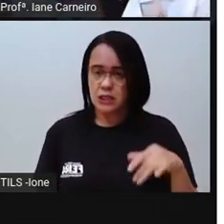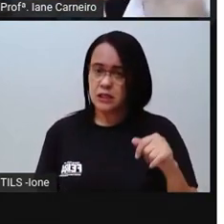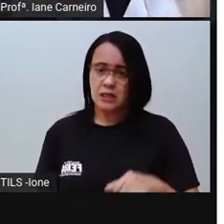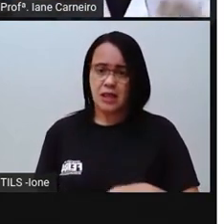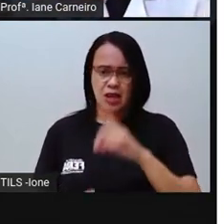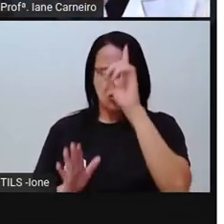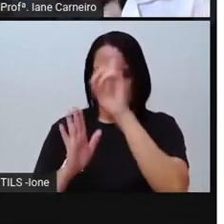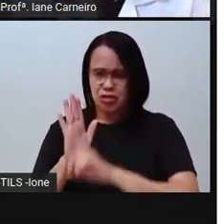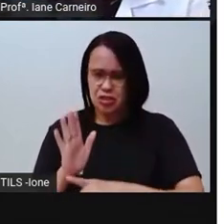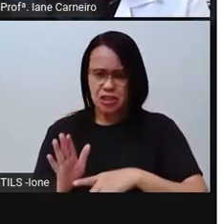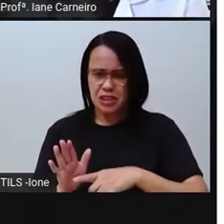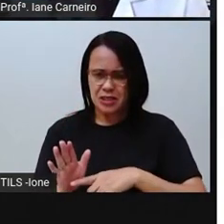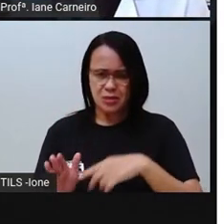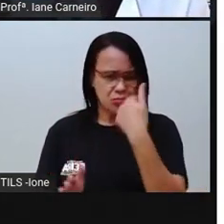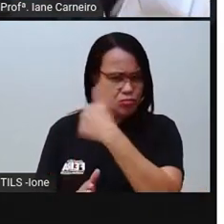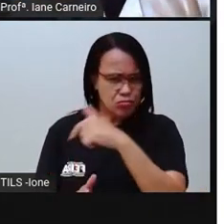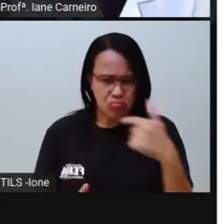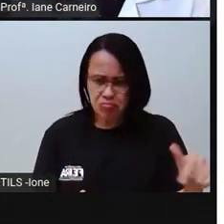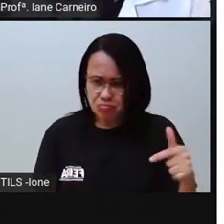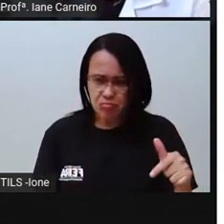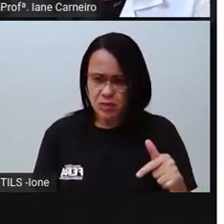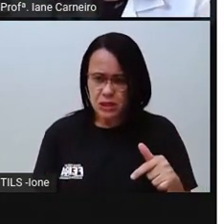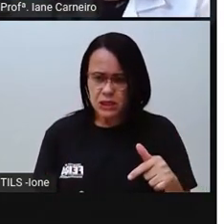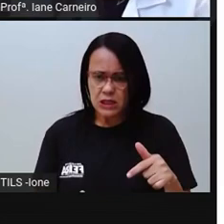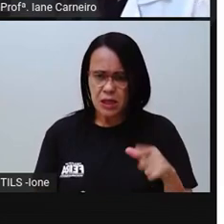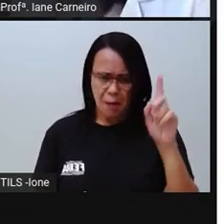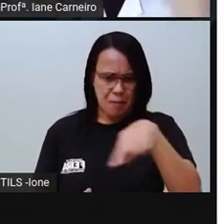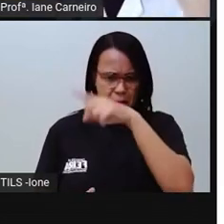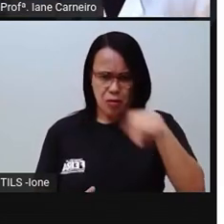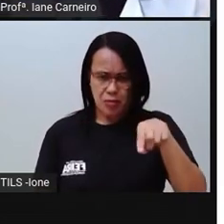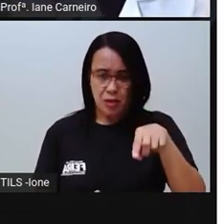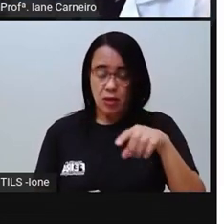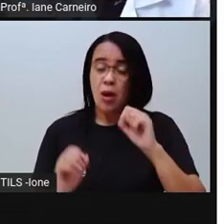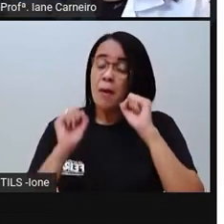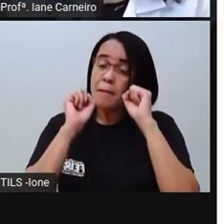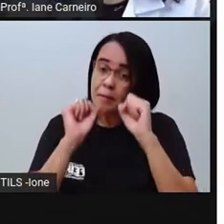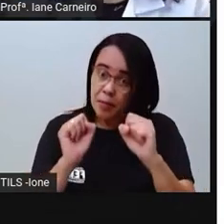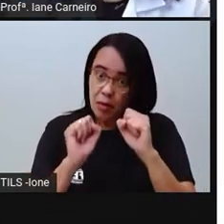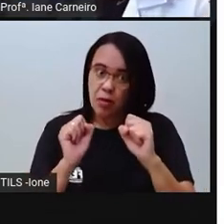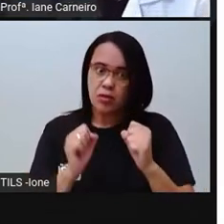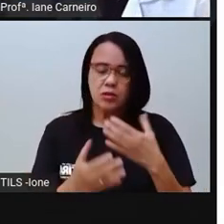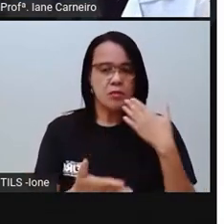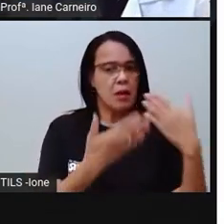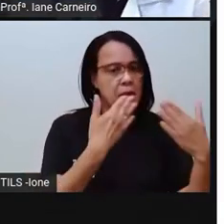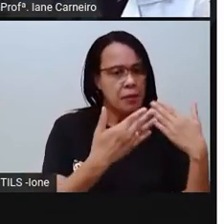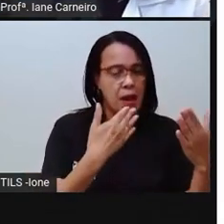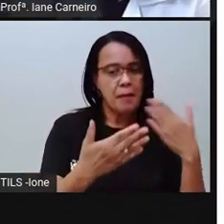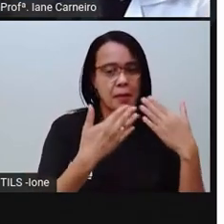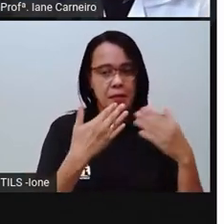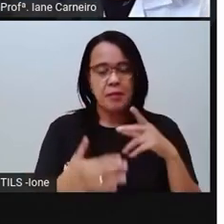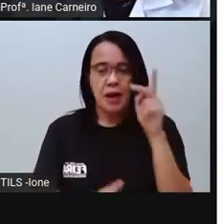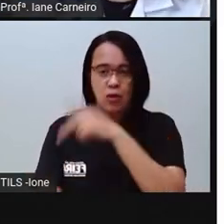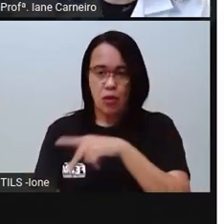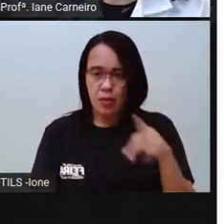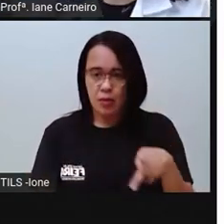você pode conversar com sua pró, né? Com um adulto de confiança, pra que ele te ajude nessa questão, tá certo?